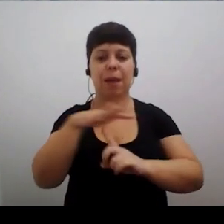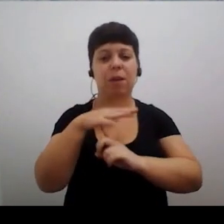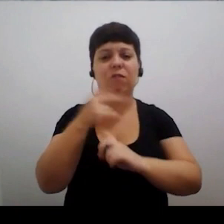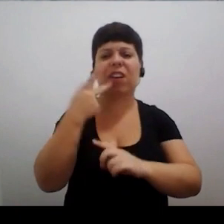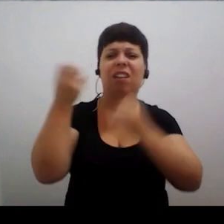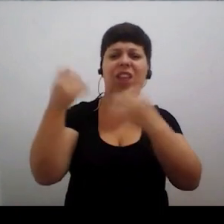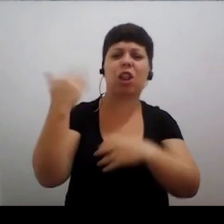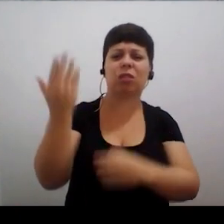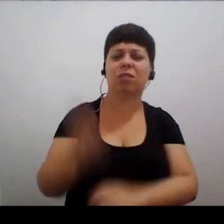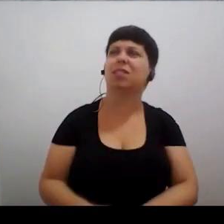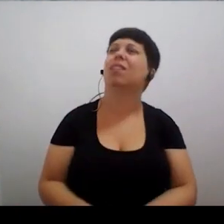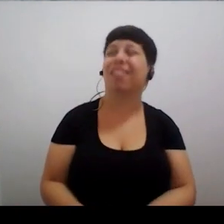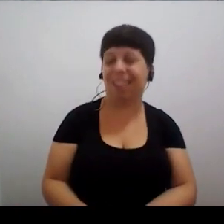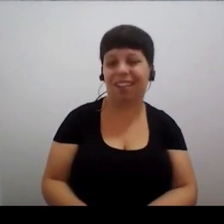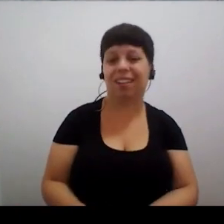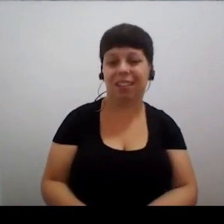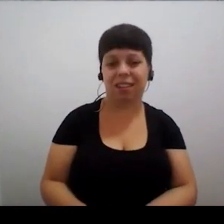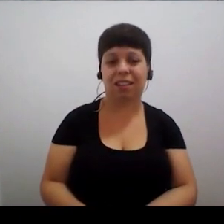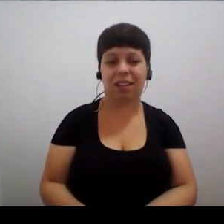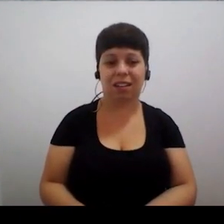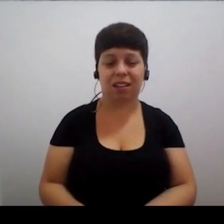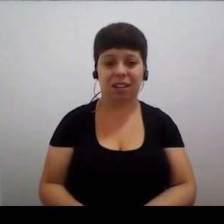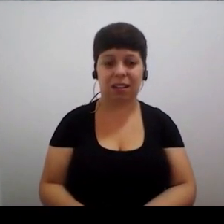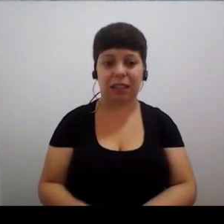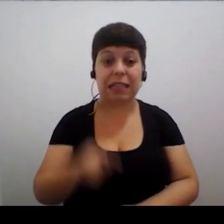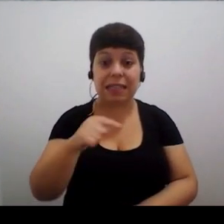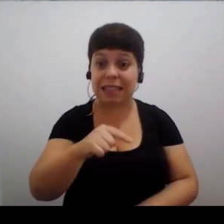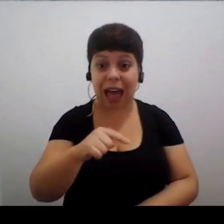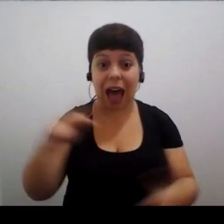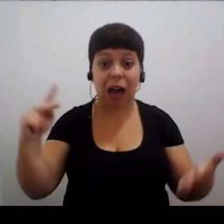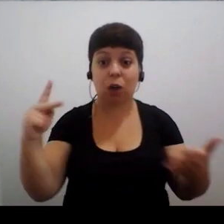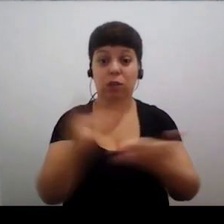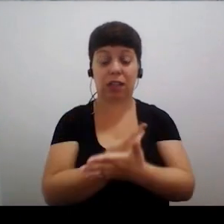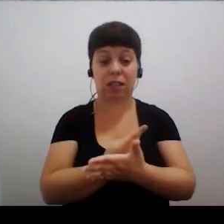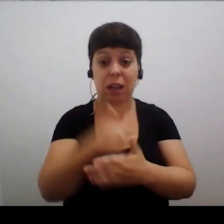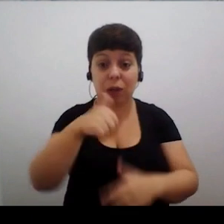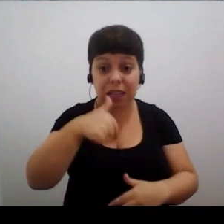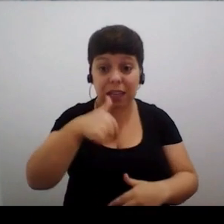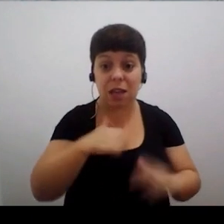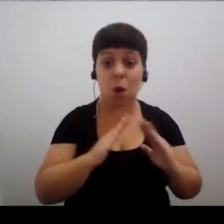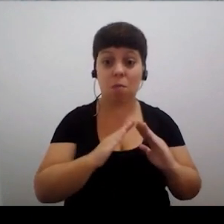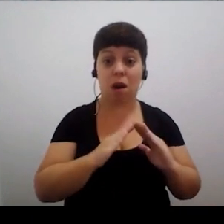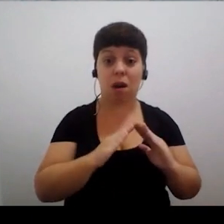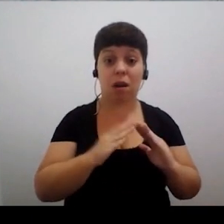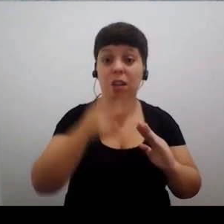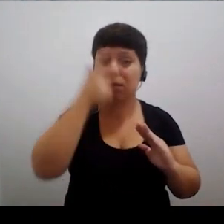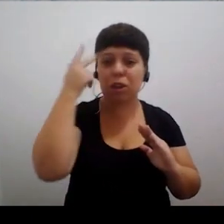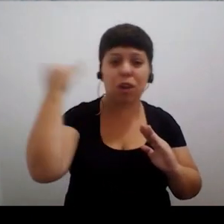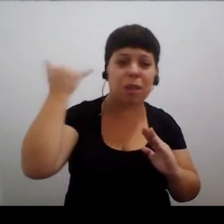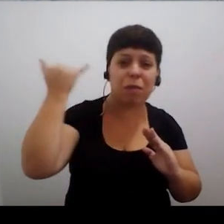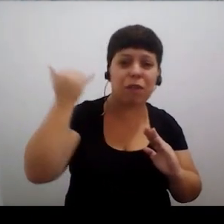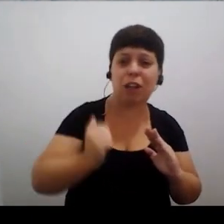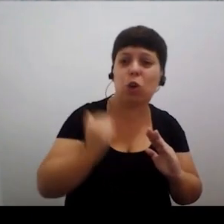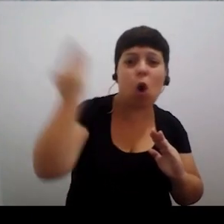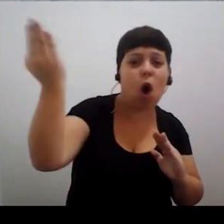Que o pessoal falava de várias coisas, de lá longe, eu falava assim, mano, está acontecendo o maior desastre onde eu moro